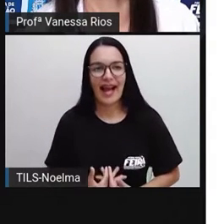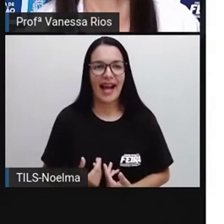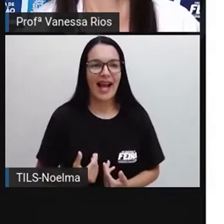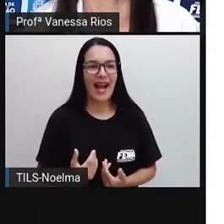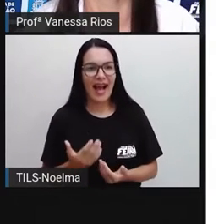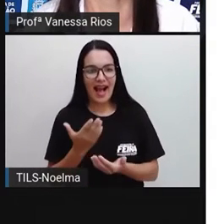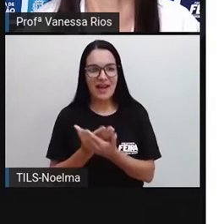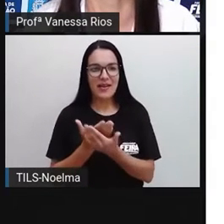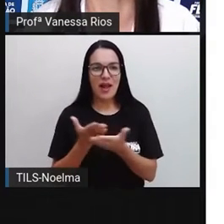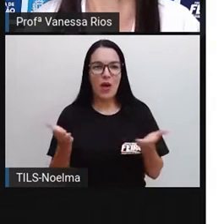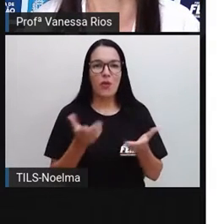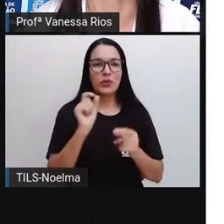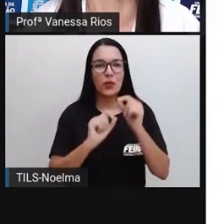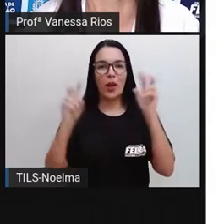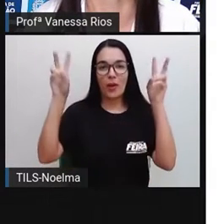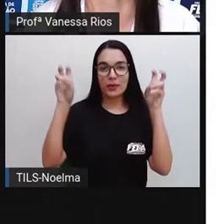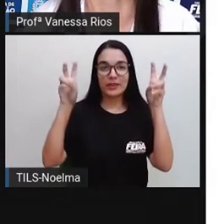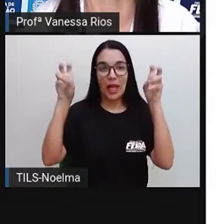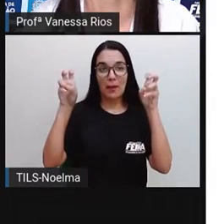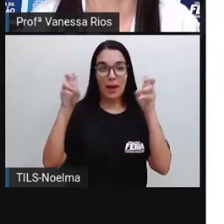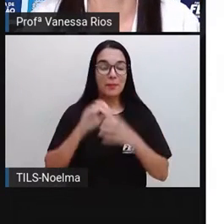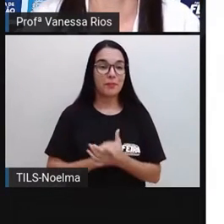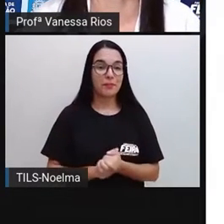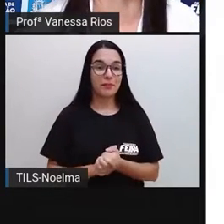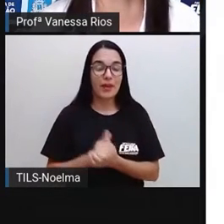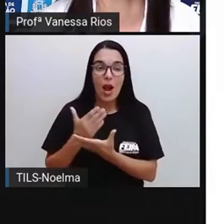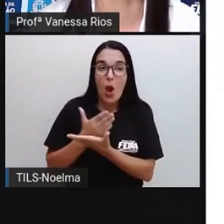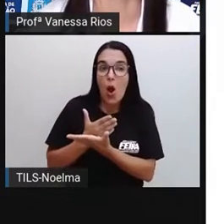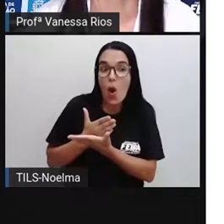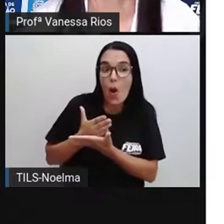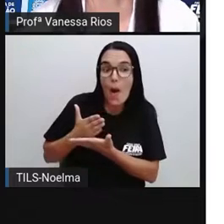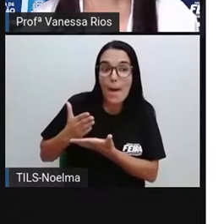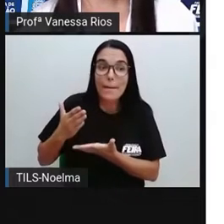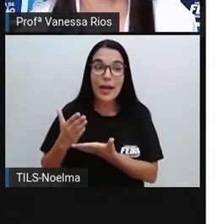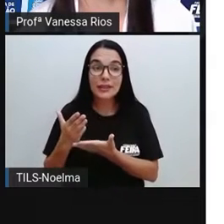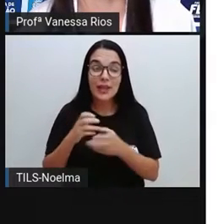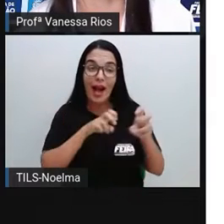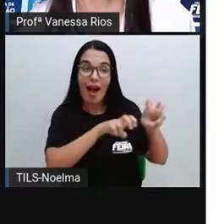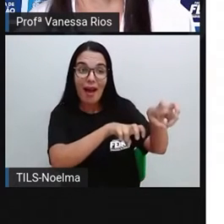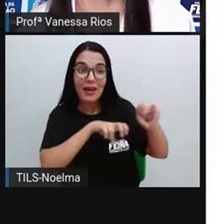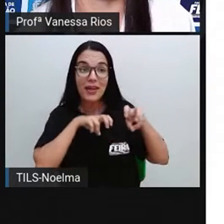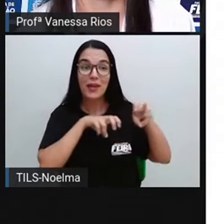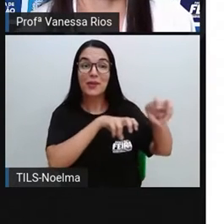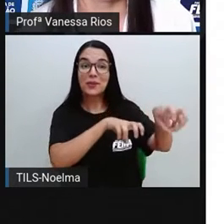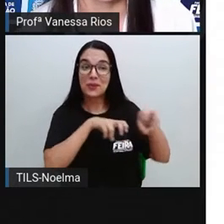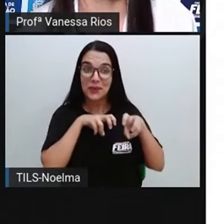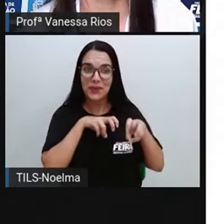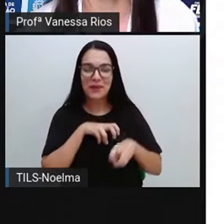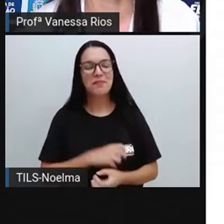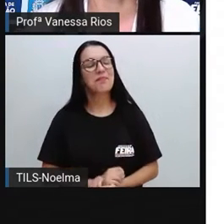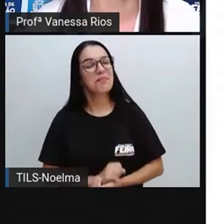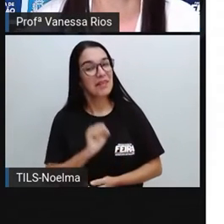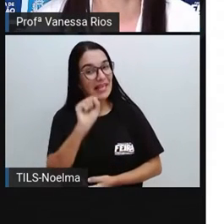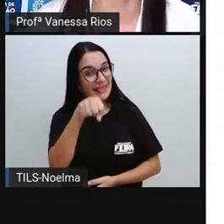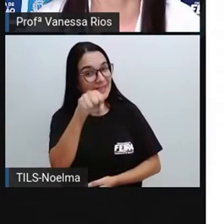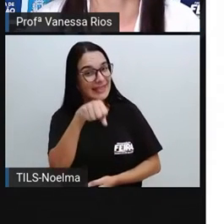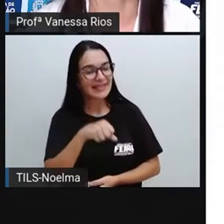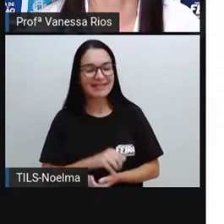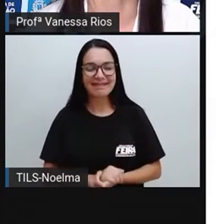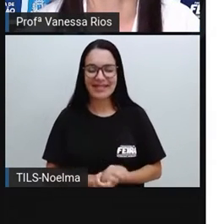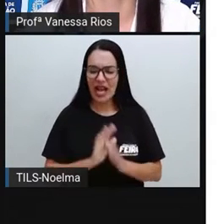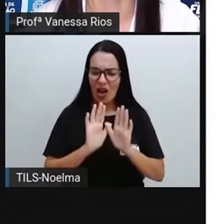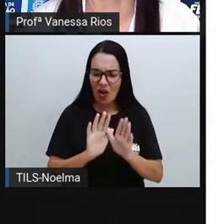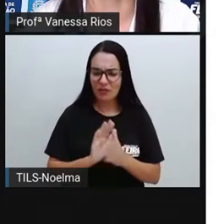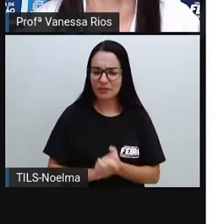humanas, nós vamos estudar sobre o início da agricultura. A gente já observou